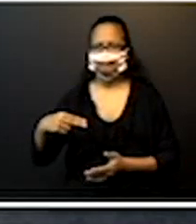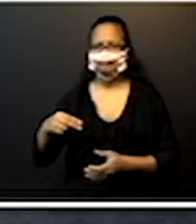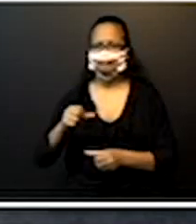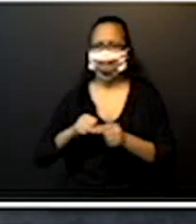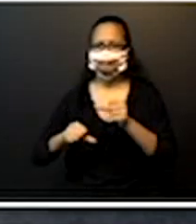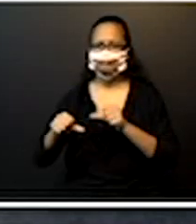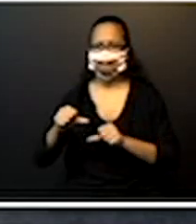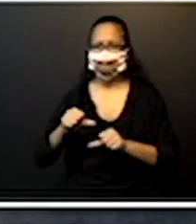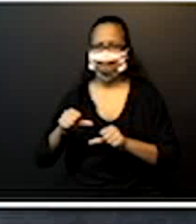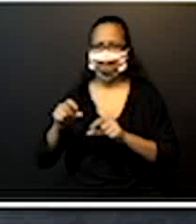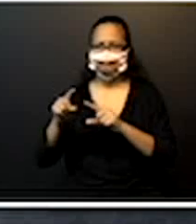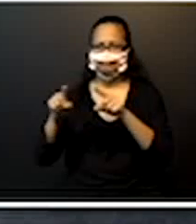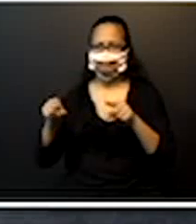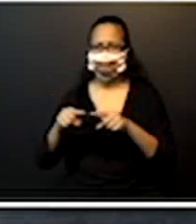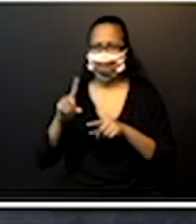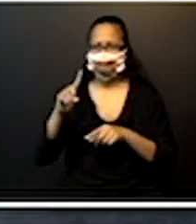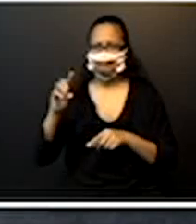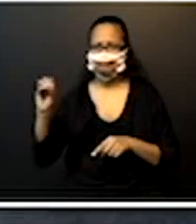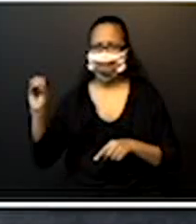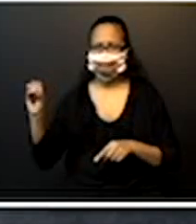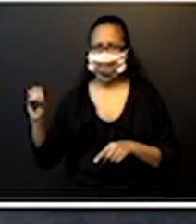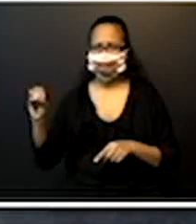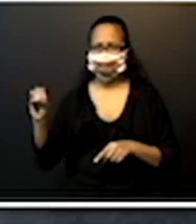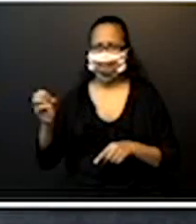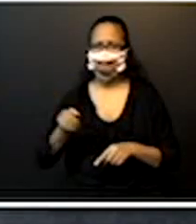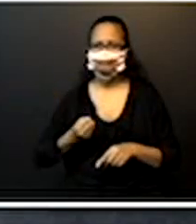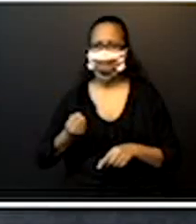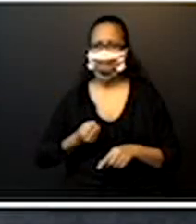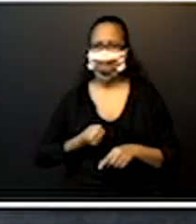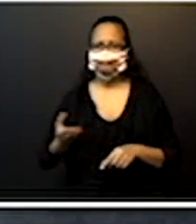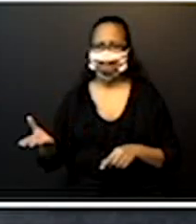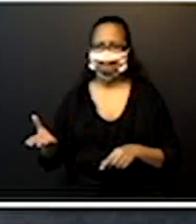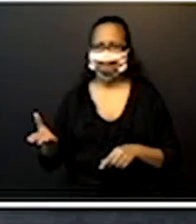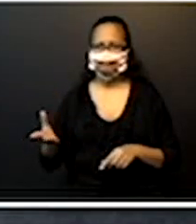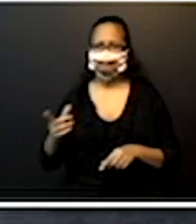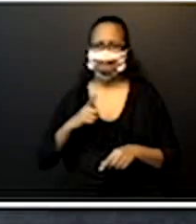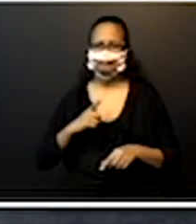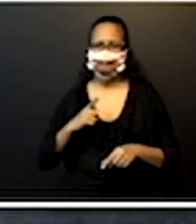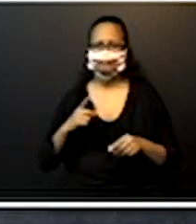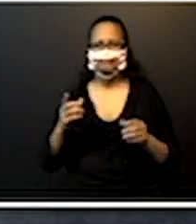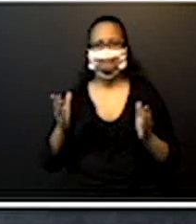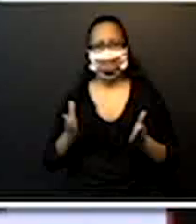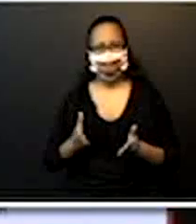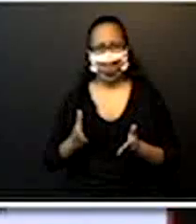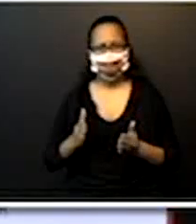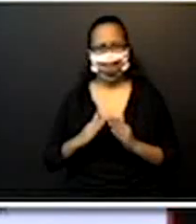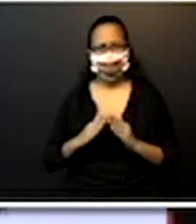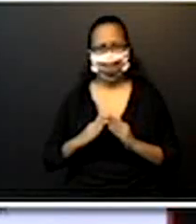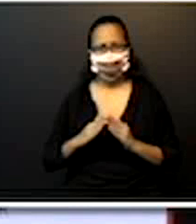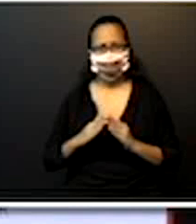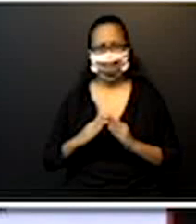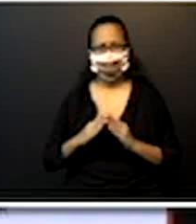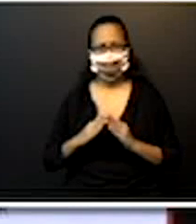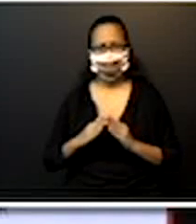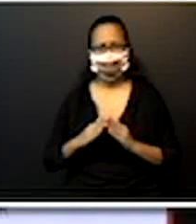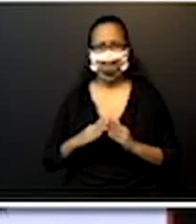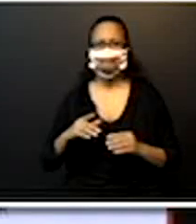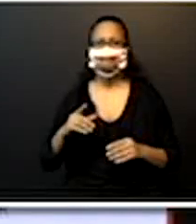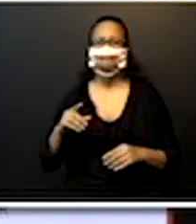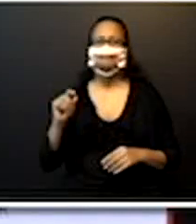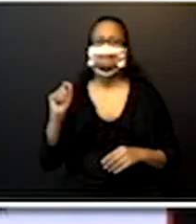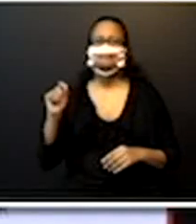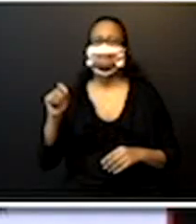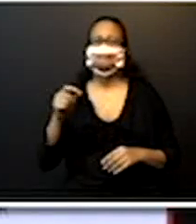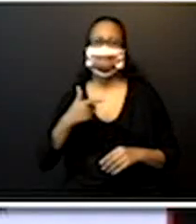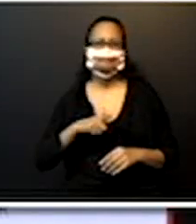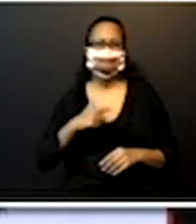centena. O dadinho, às vezes vocês têm até em casa, mas quem não tem, a gente achou esse videozinho